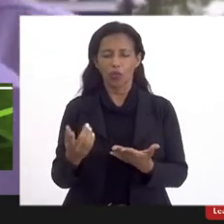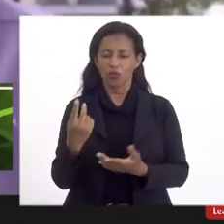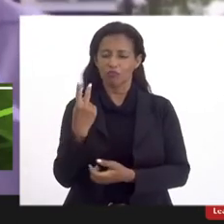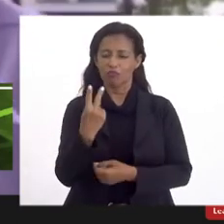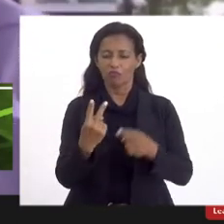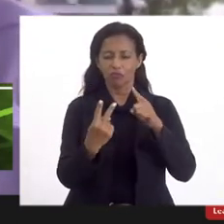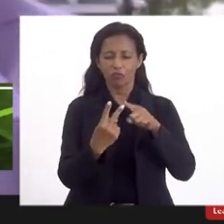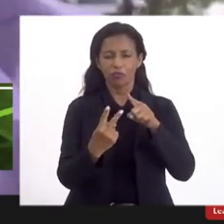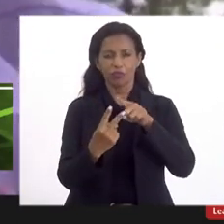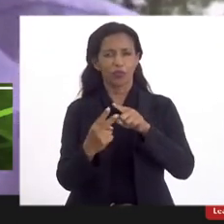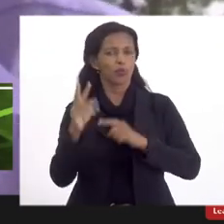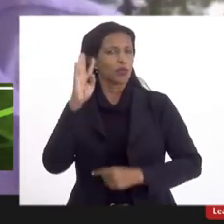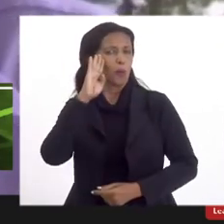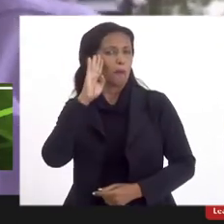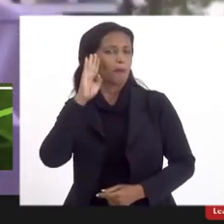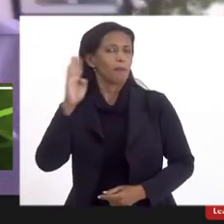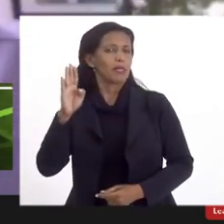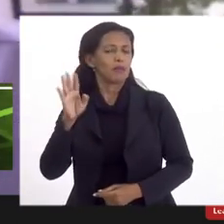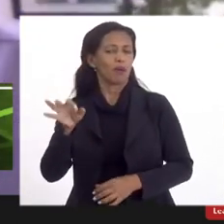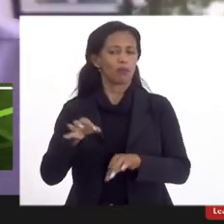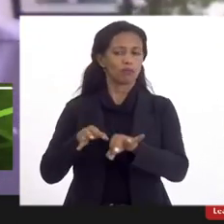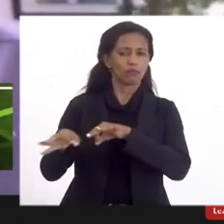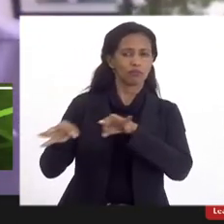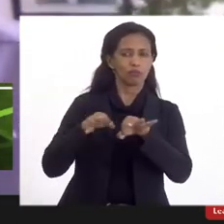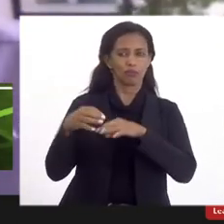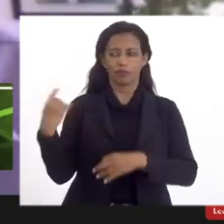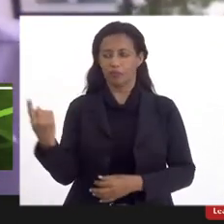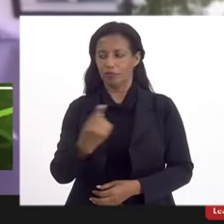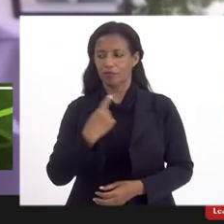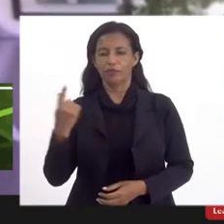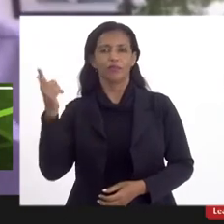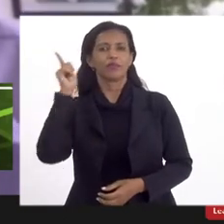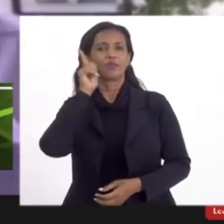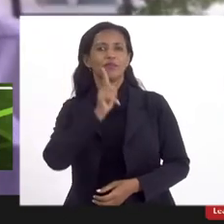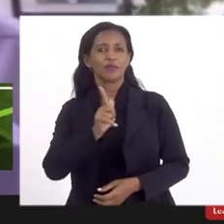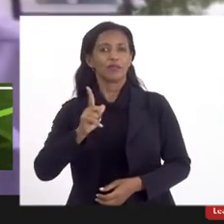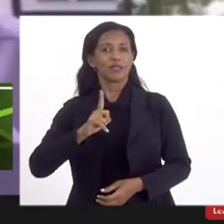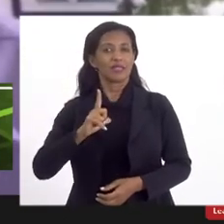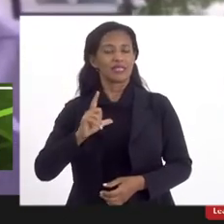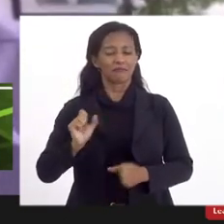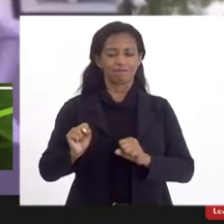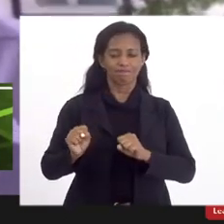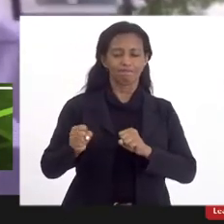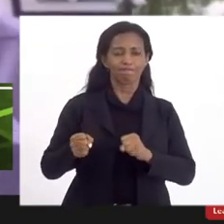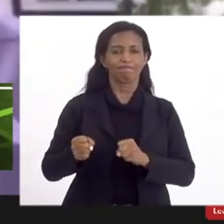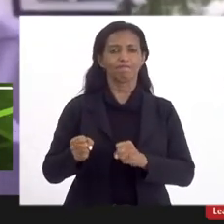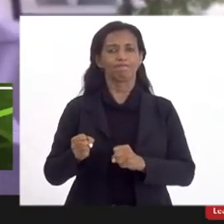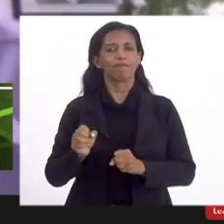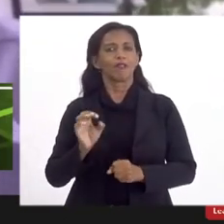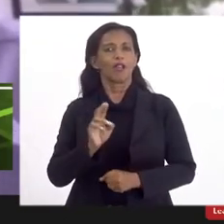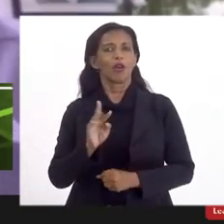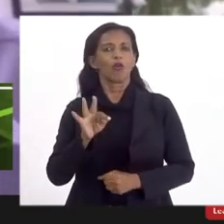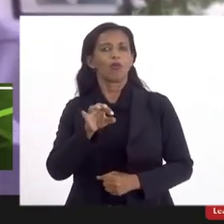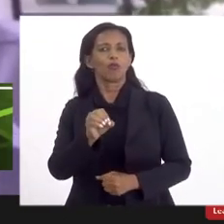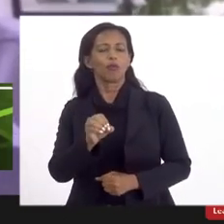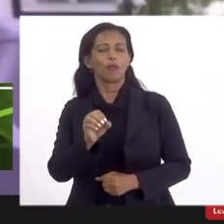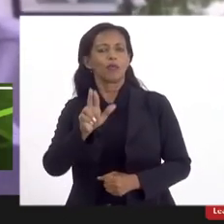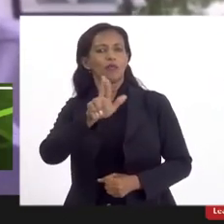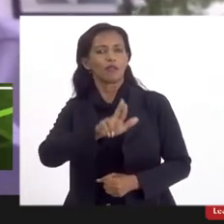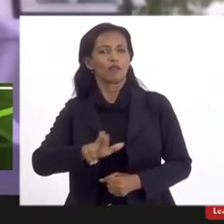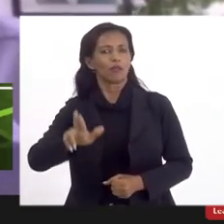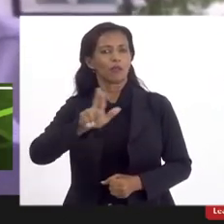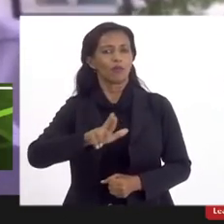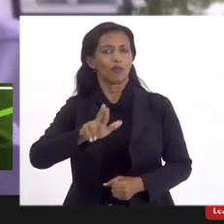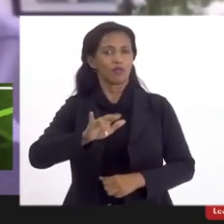os principais meios para nós conseguirmos assegurar a utopia da universidade pública